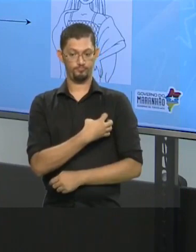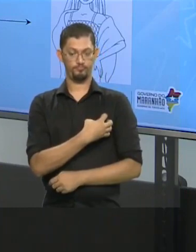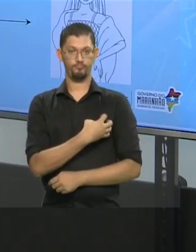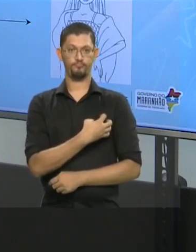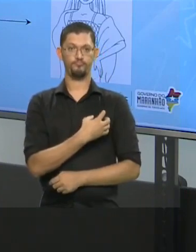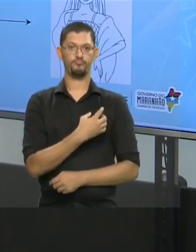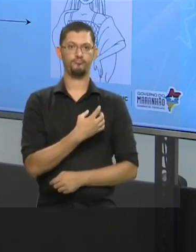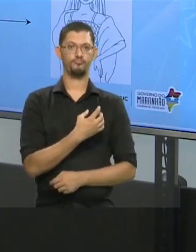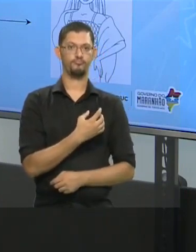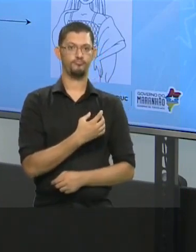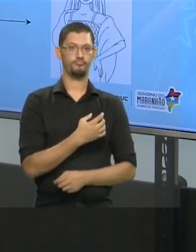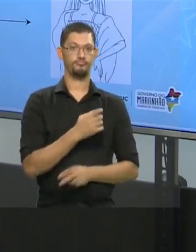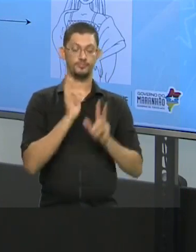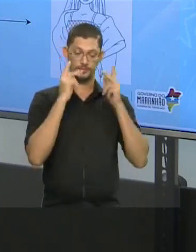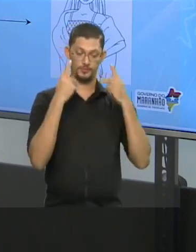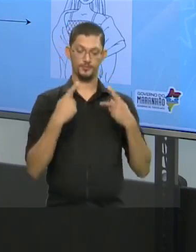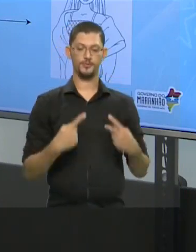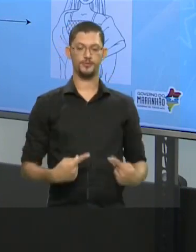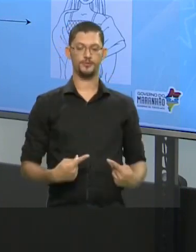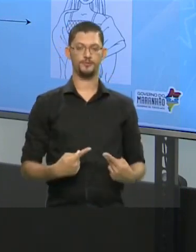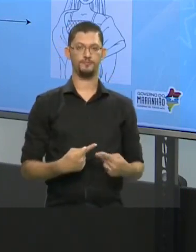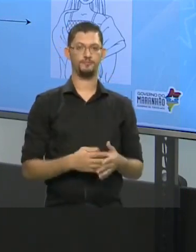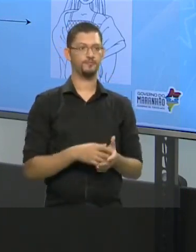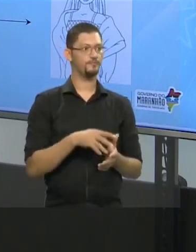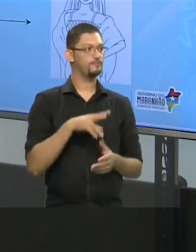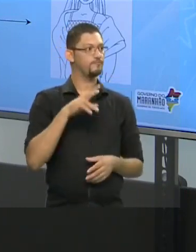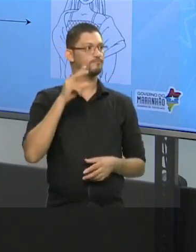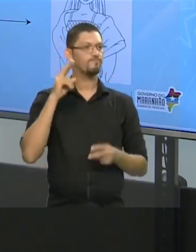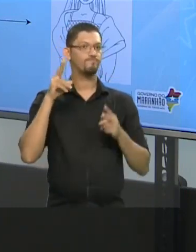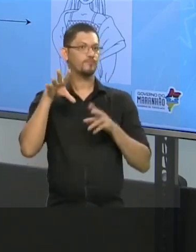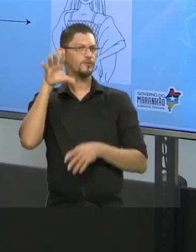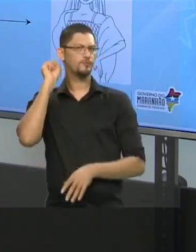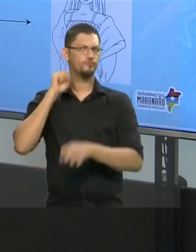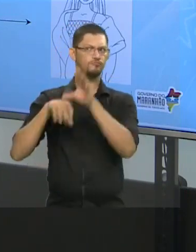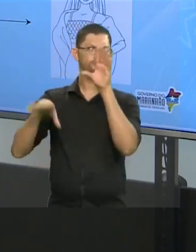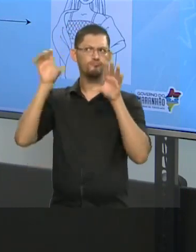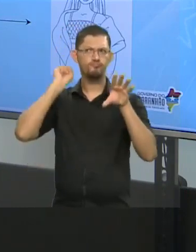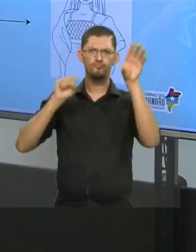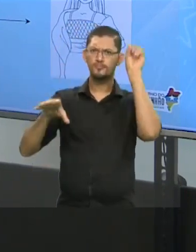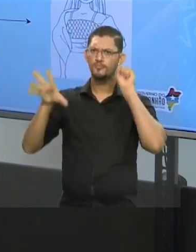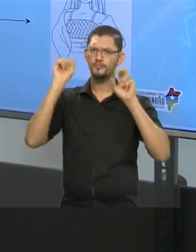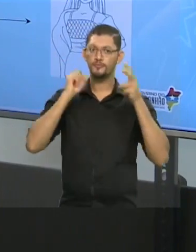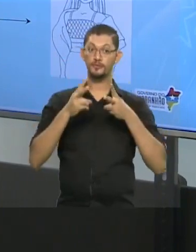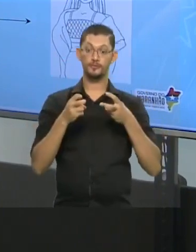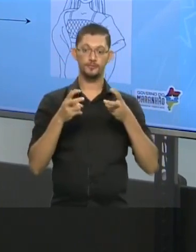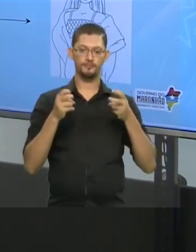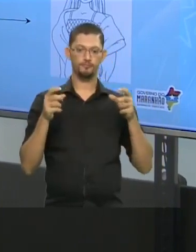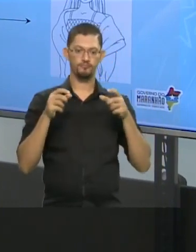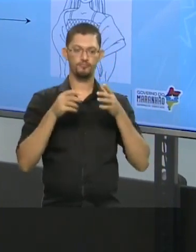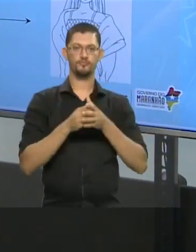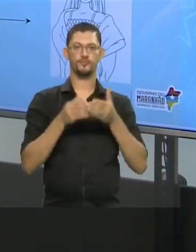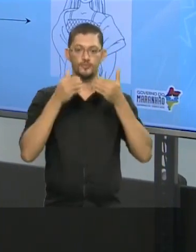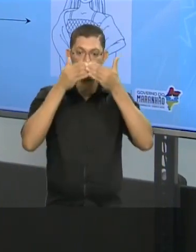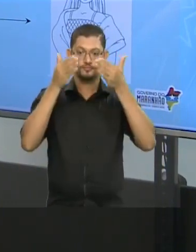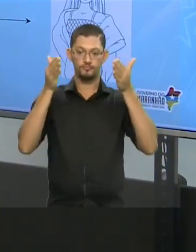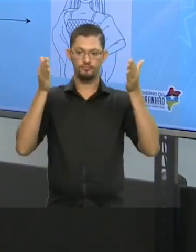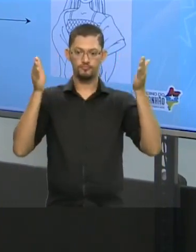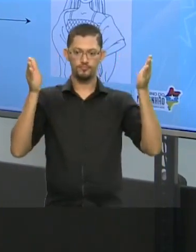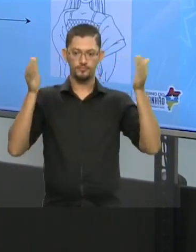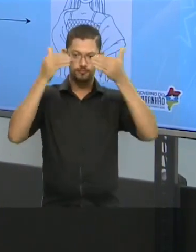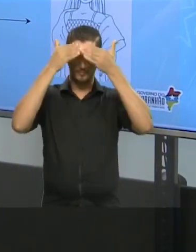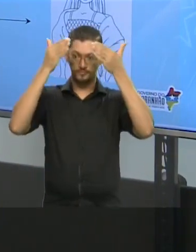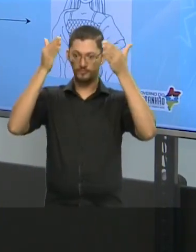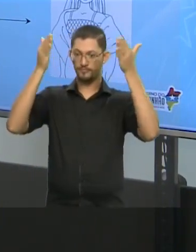ele é um ser. E aí depois ele começa a ouvir outras vozes e assim a gente vai ampliando a nossa consciência